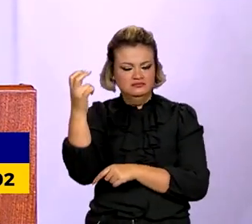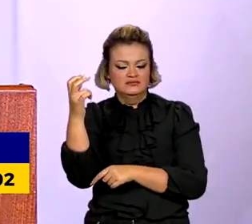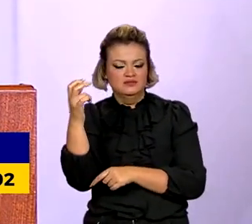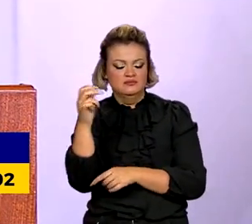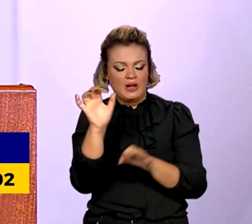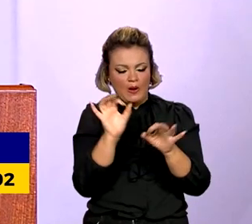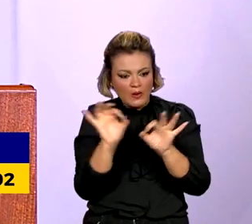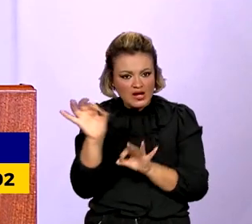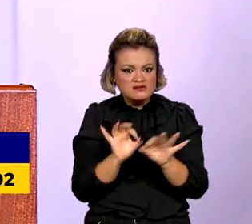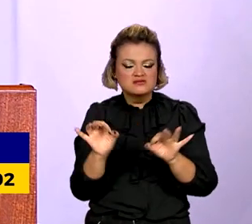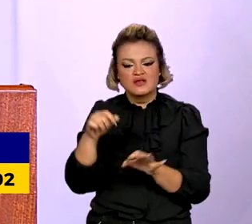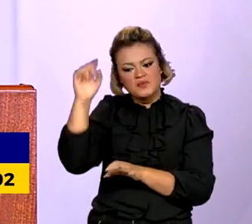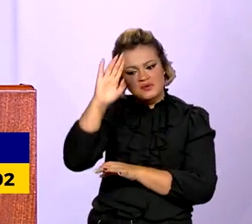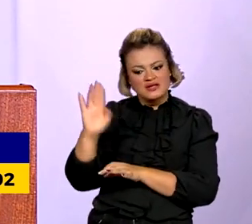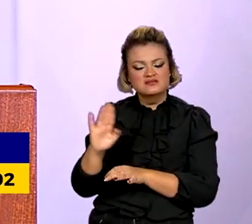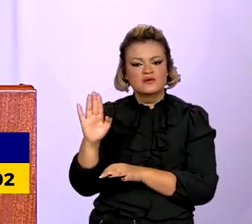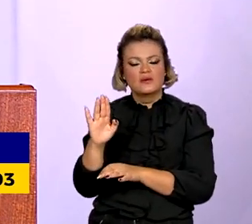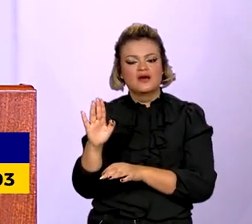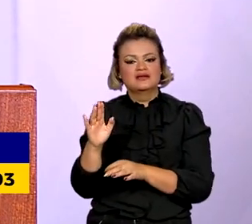recuperar nesse país